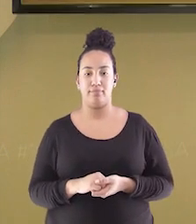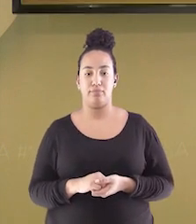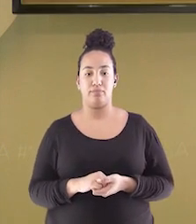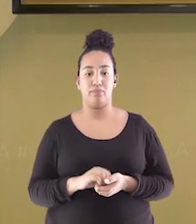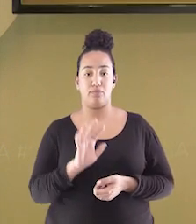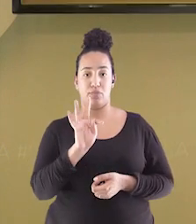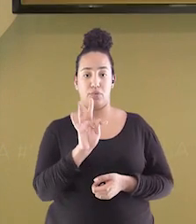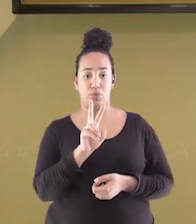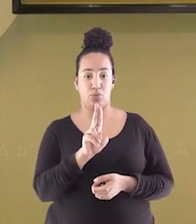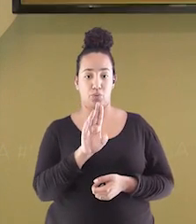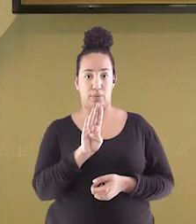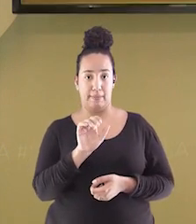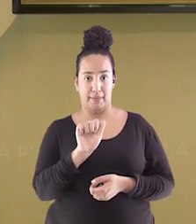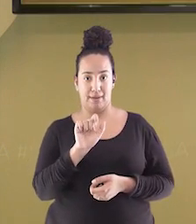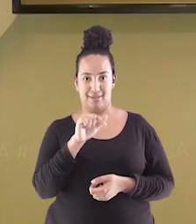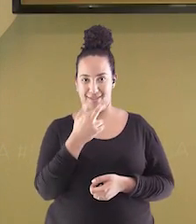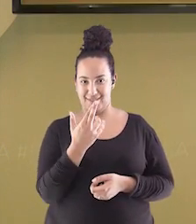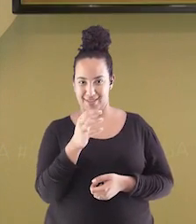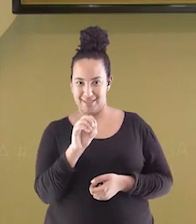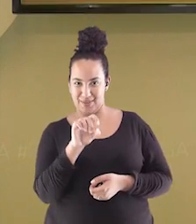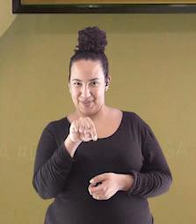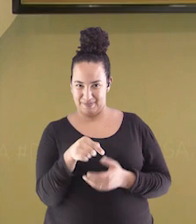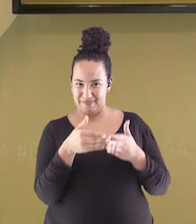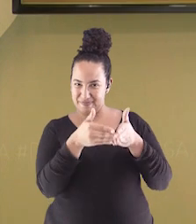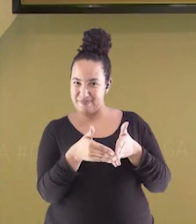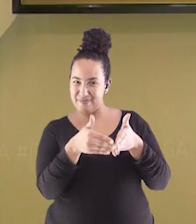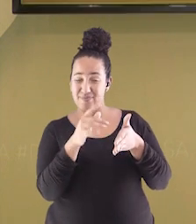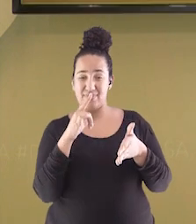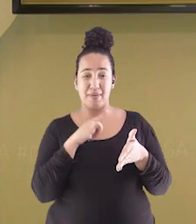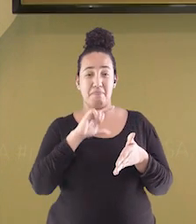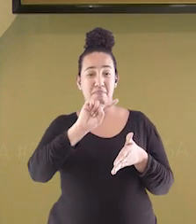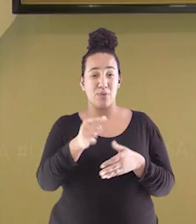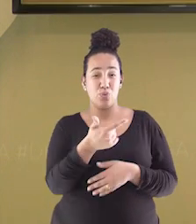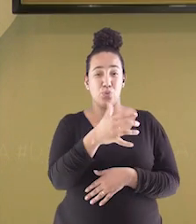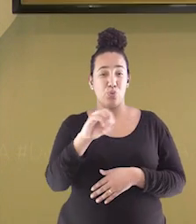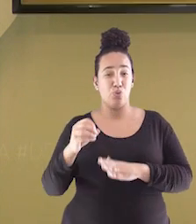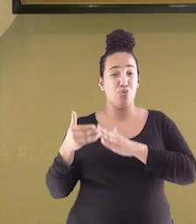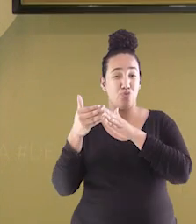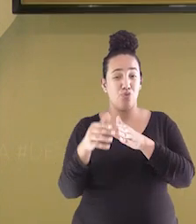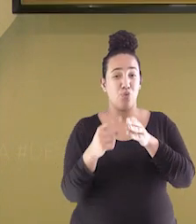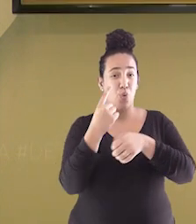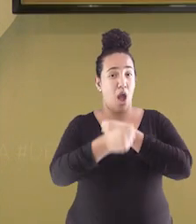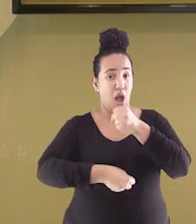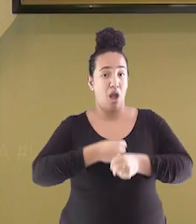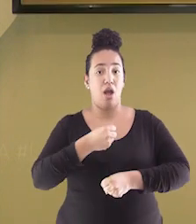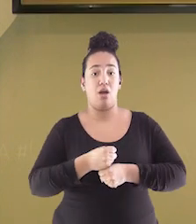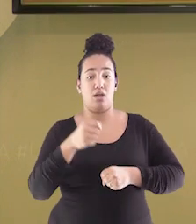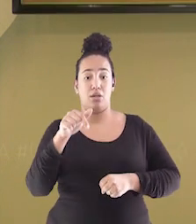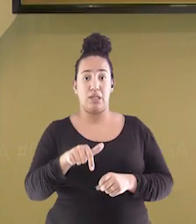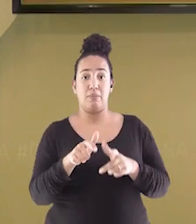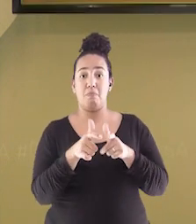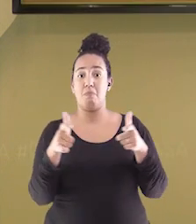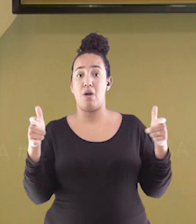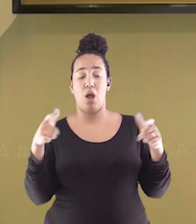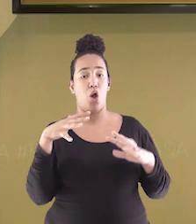Tubarão recebe cerca de 1.200 navios por ano, entre eles os maiores